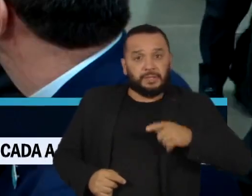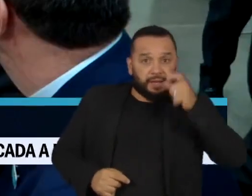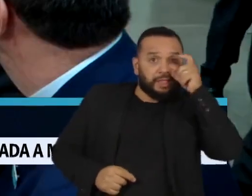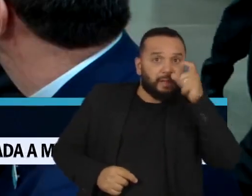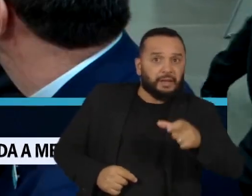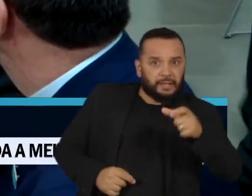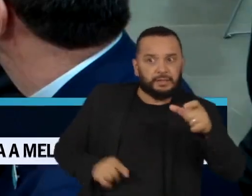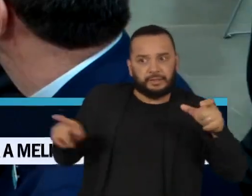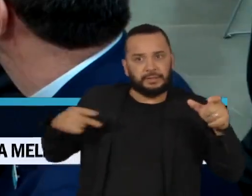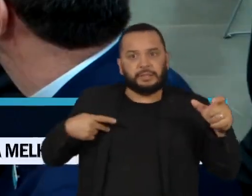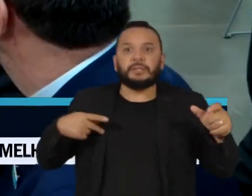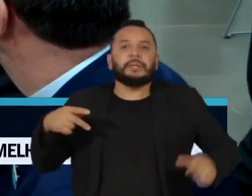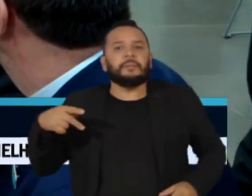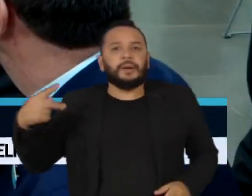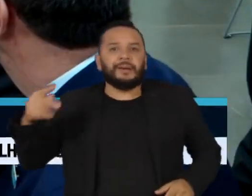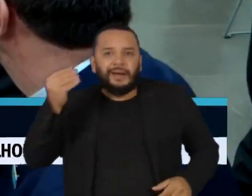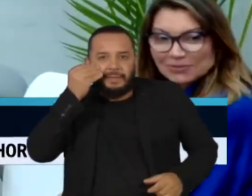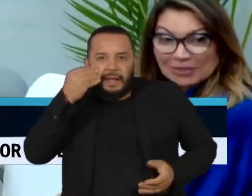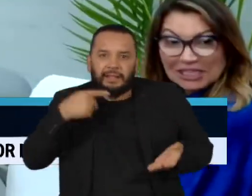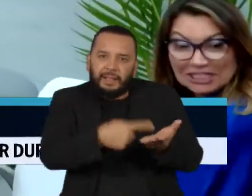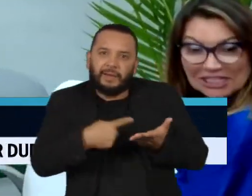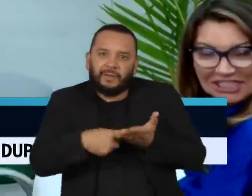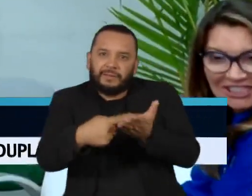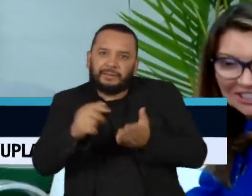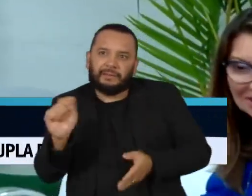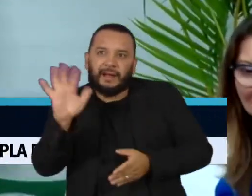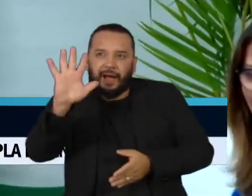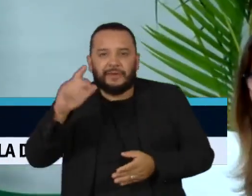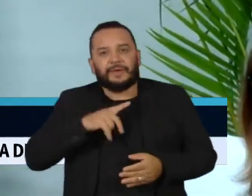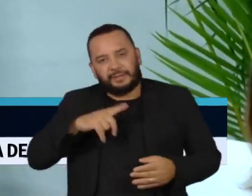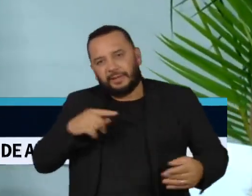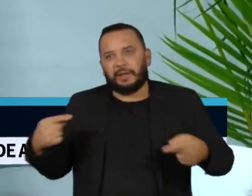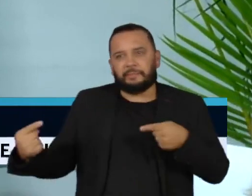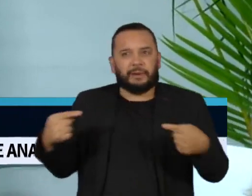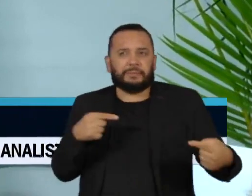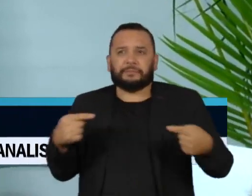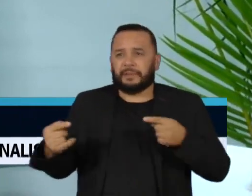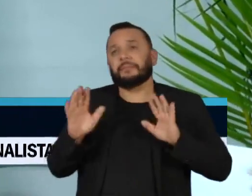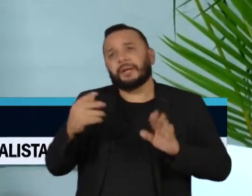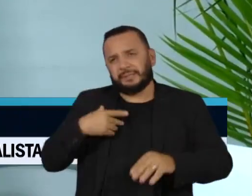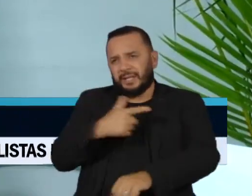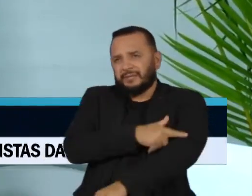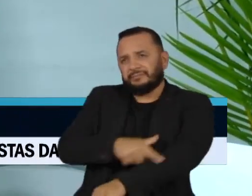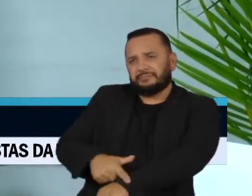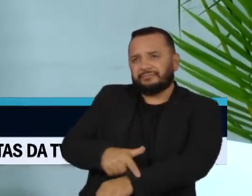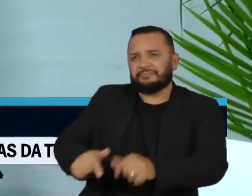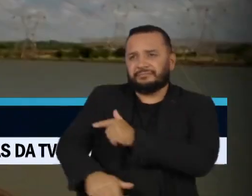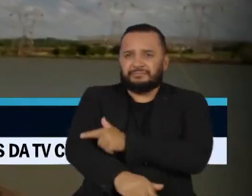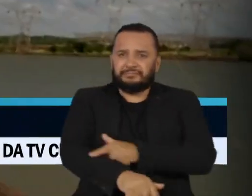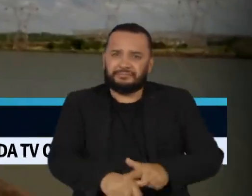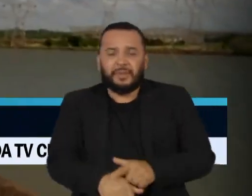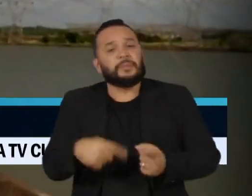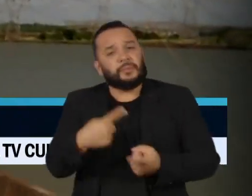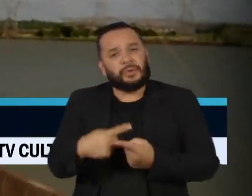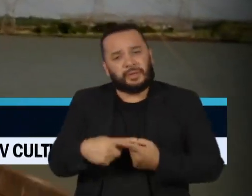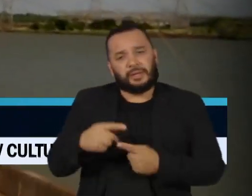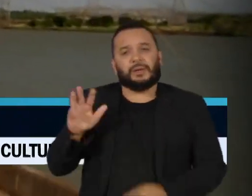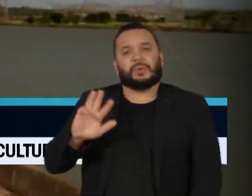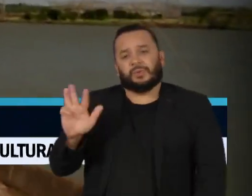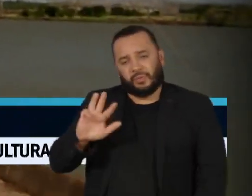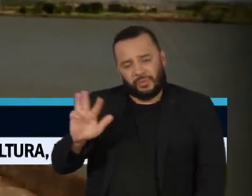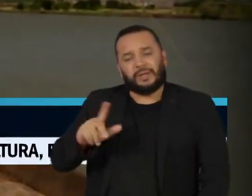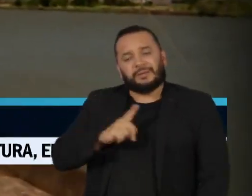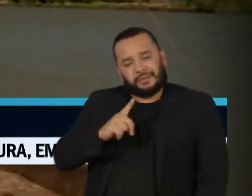paraguaia depende da negociação. Vai ter disputas, mas há um ambiente que parece de cordialidade, porque a atitude deste governo brasileiro agora